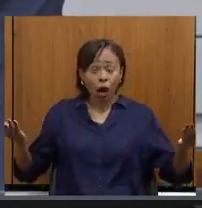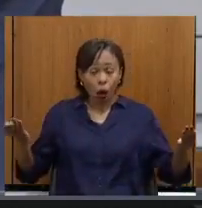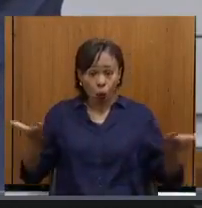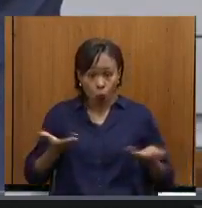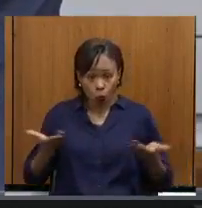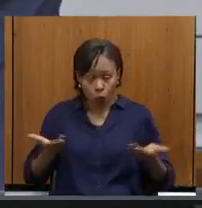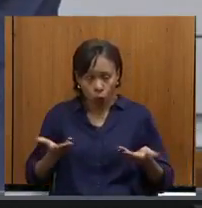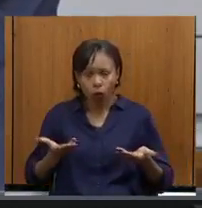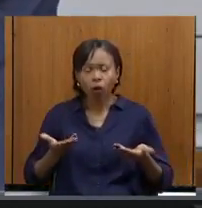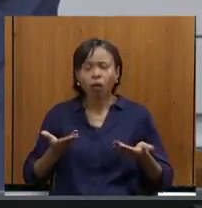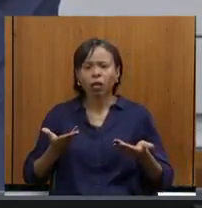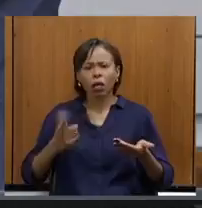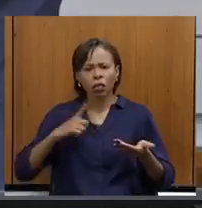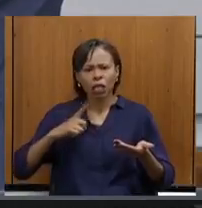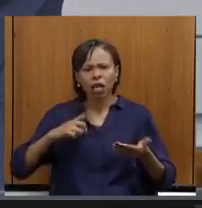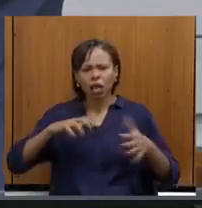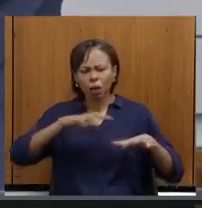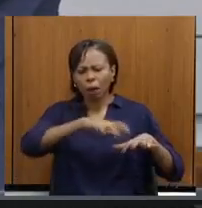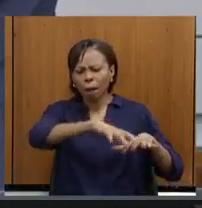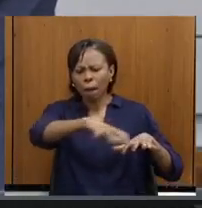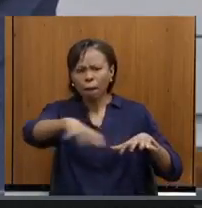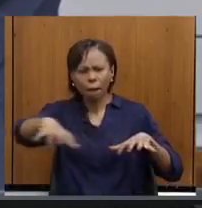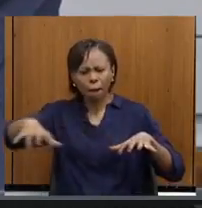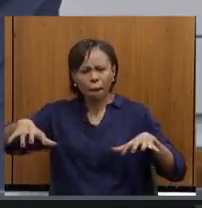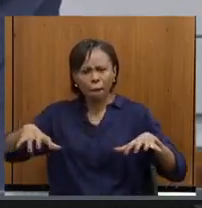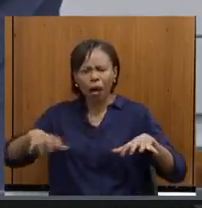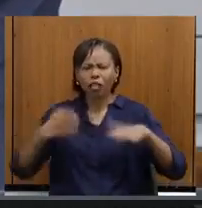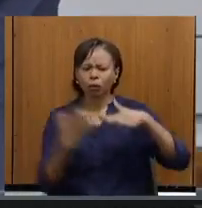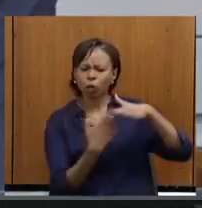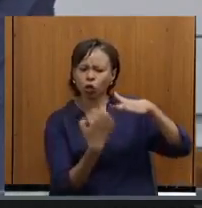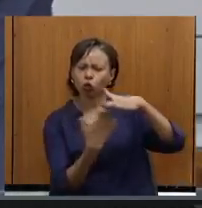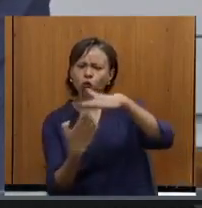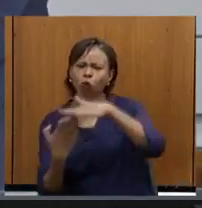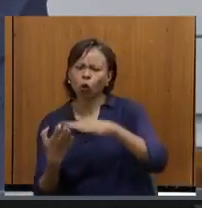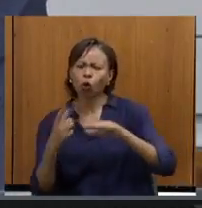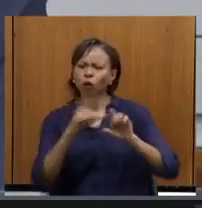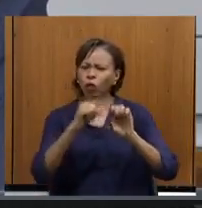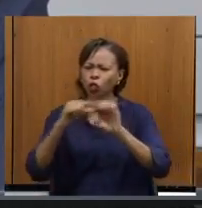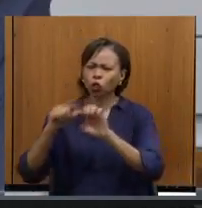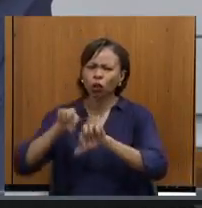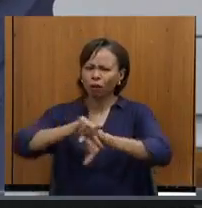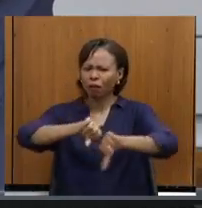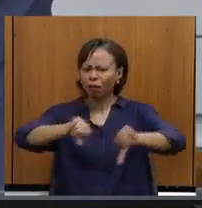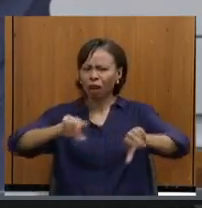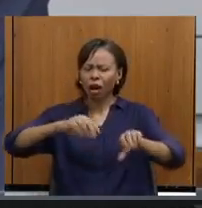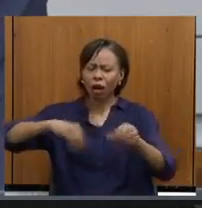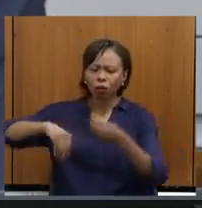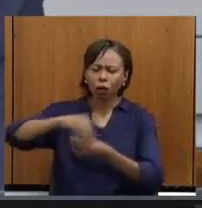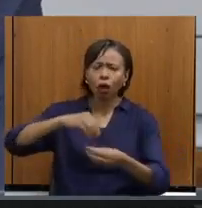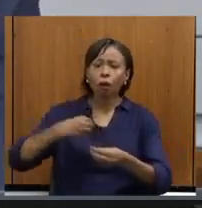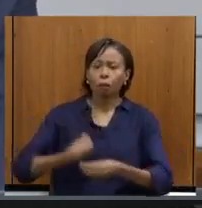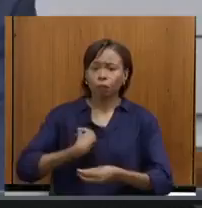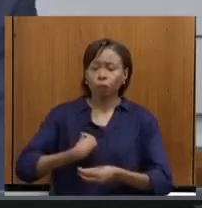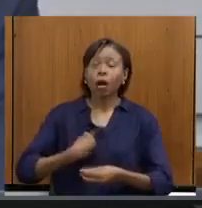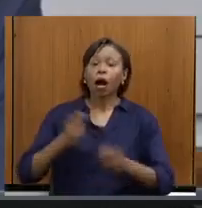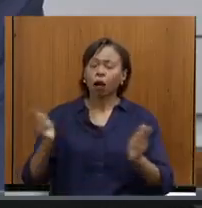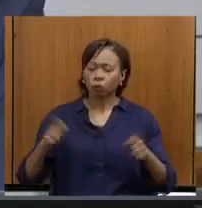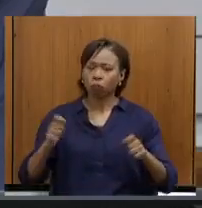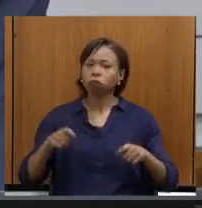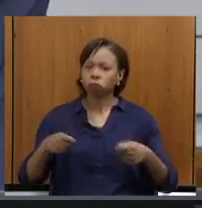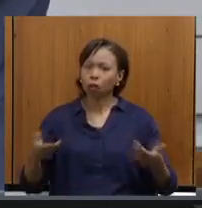vários integrantes, de vários empreendedores, isso aí realmente vai nos possibilitar uma participação mais